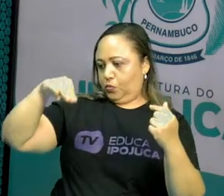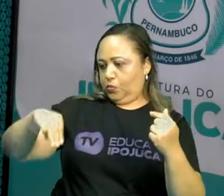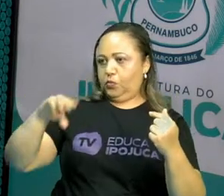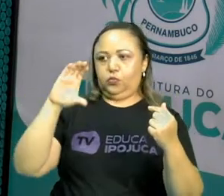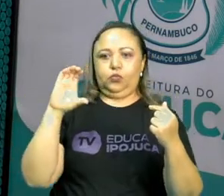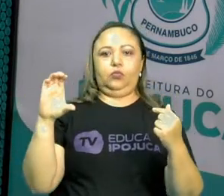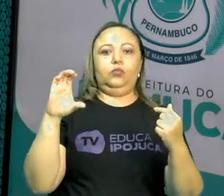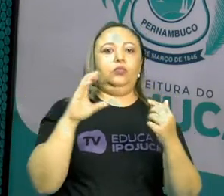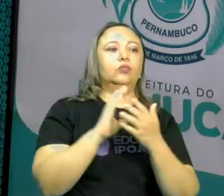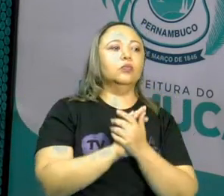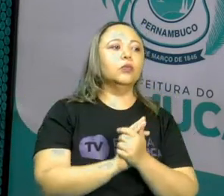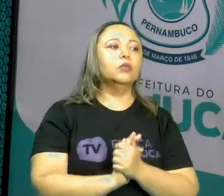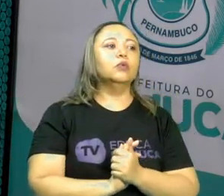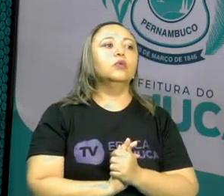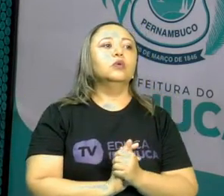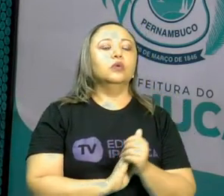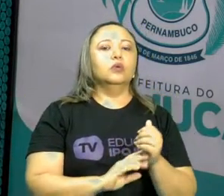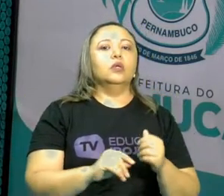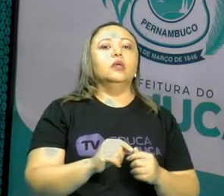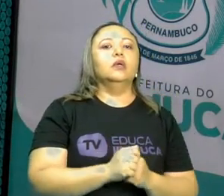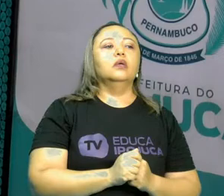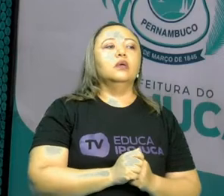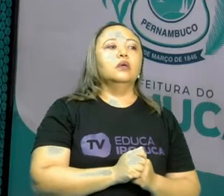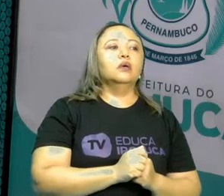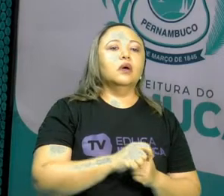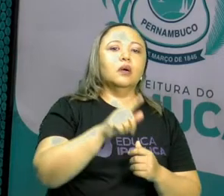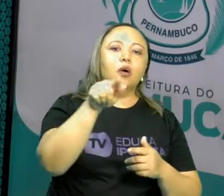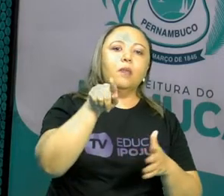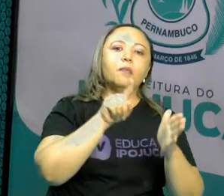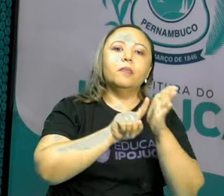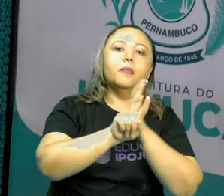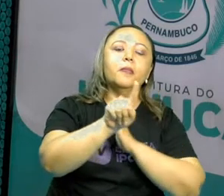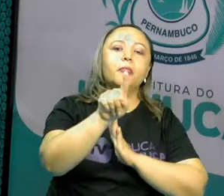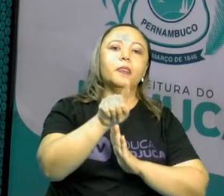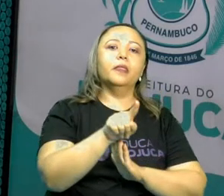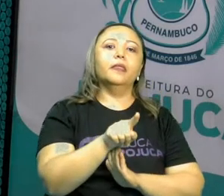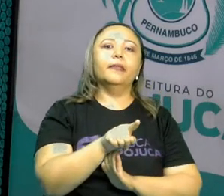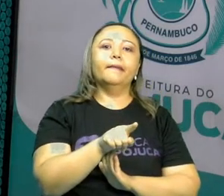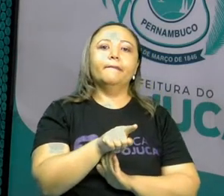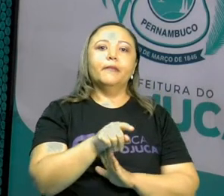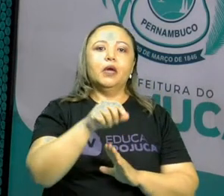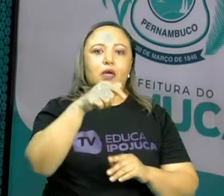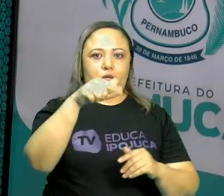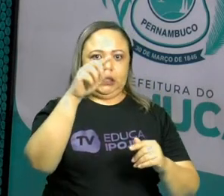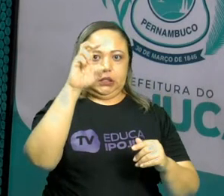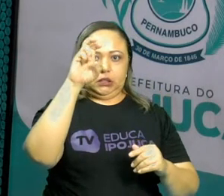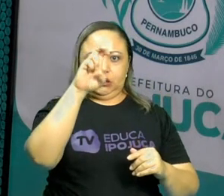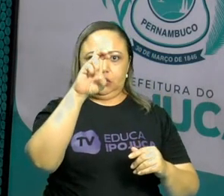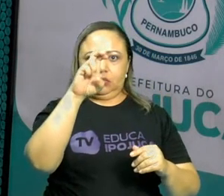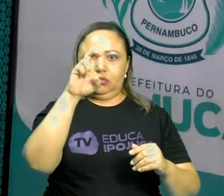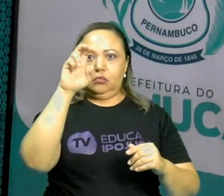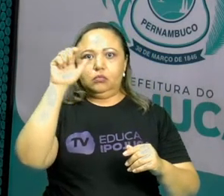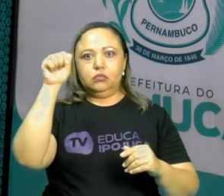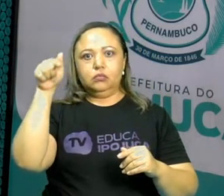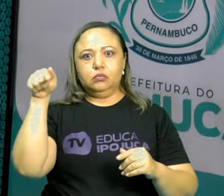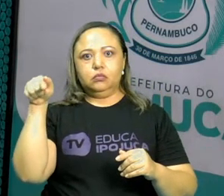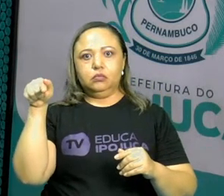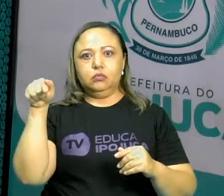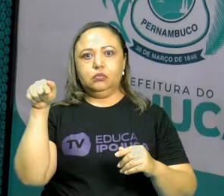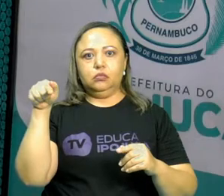comum. Nesse caso aqui o 6. E a pergunta, entre 5 e 7, quais são